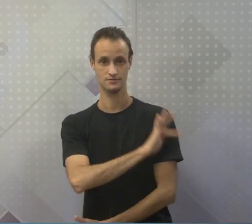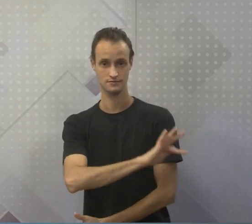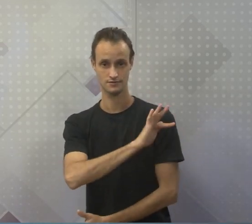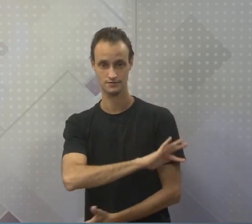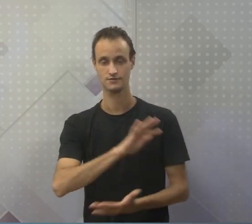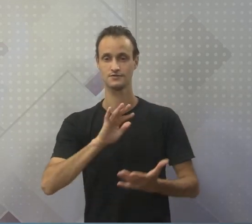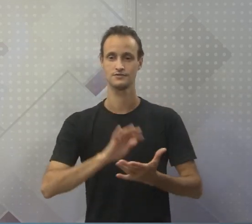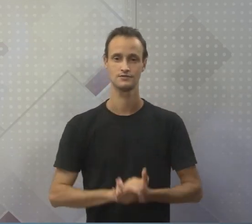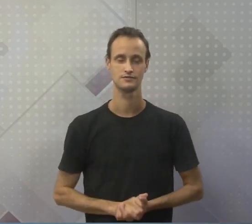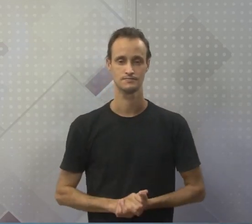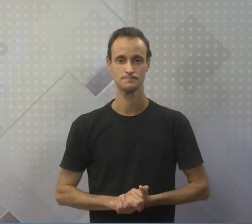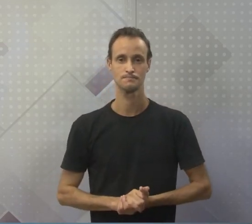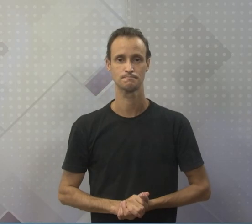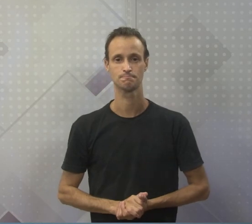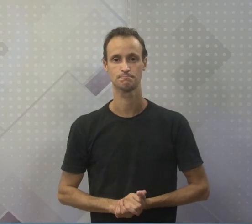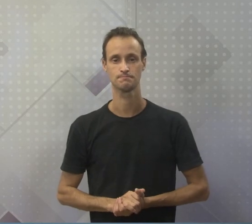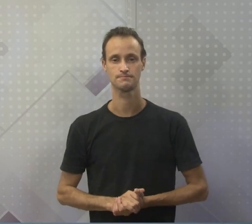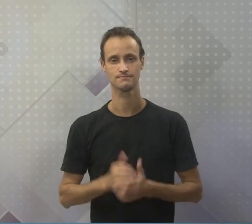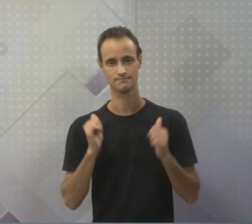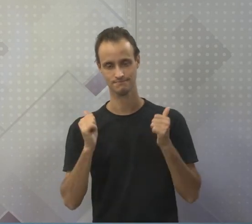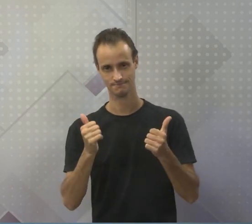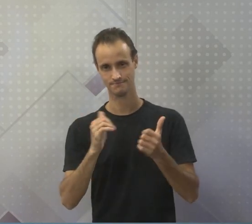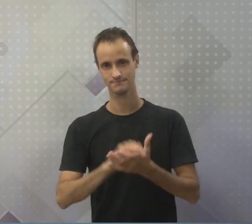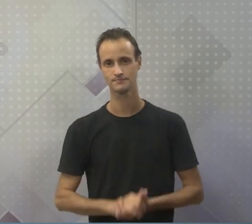intérprete de Libra. Valeu!